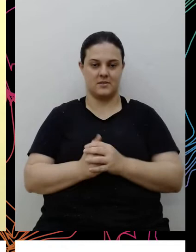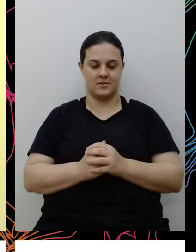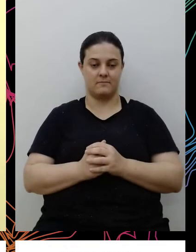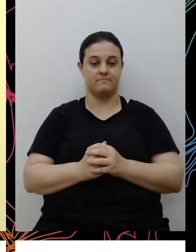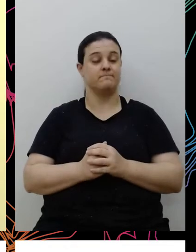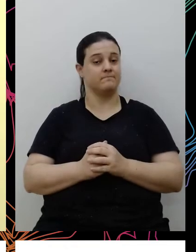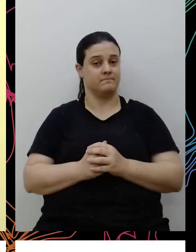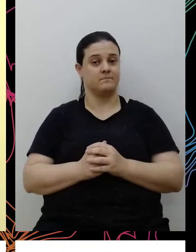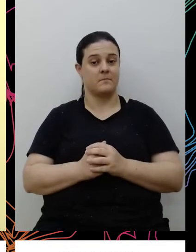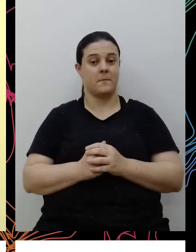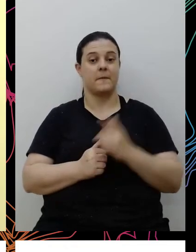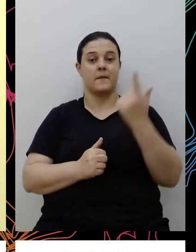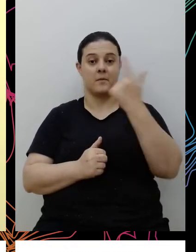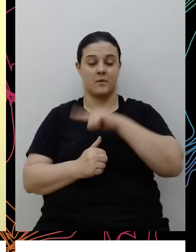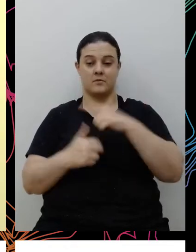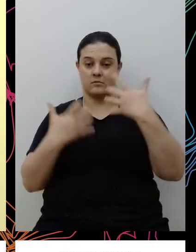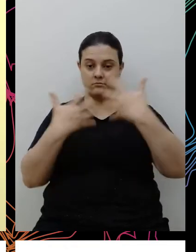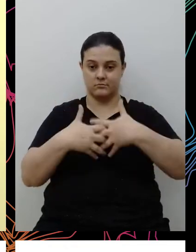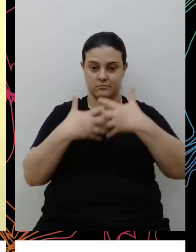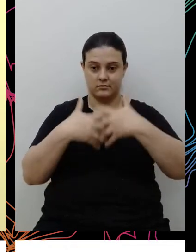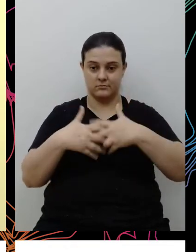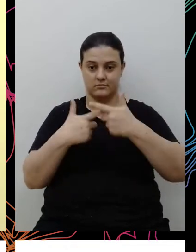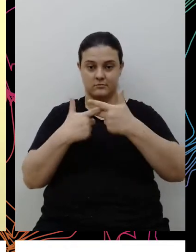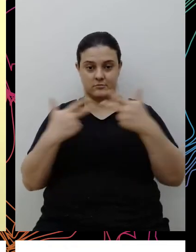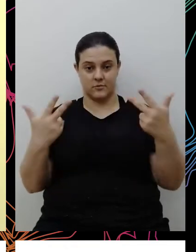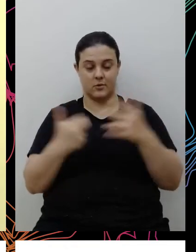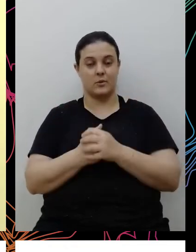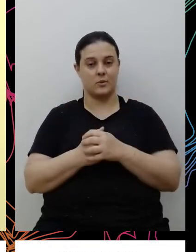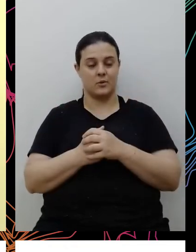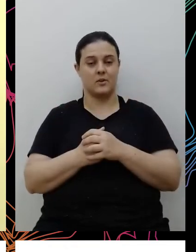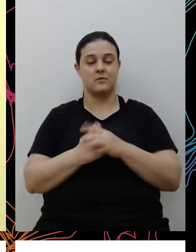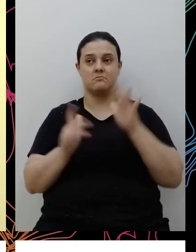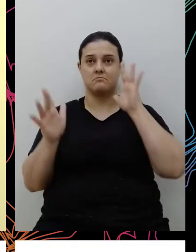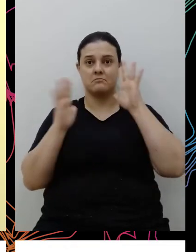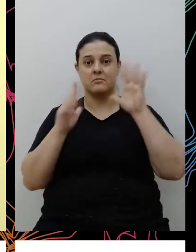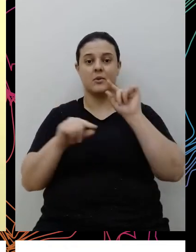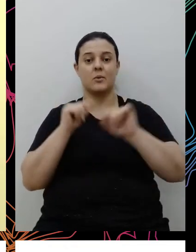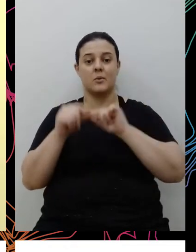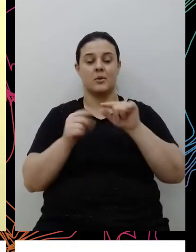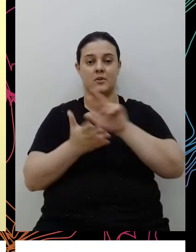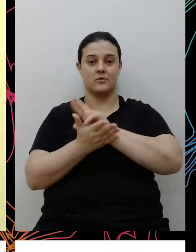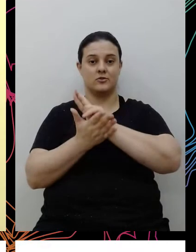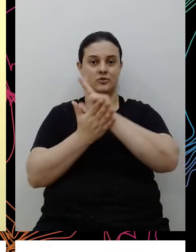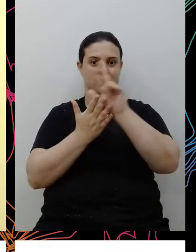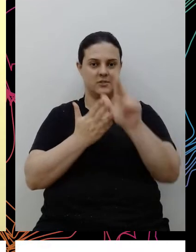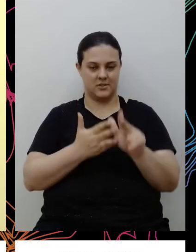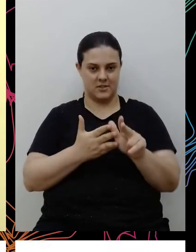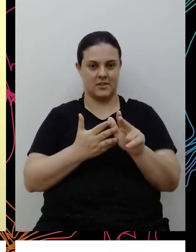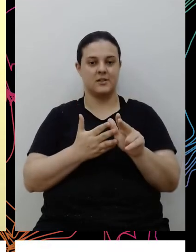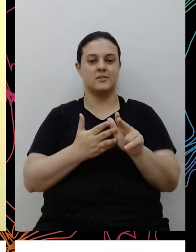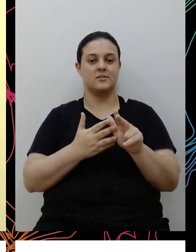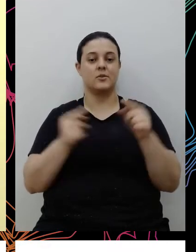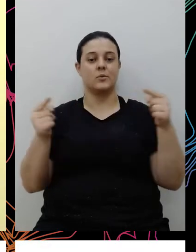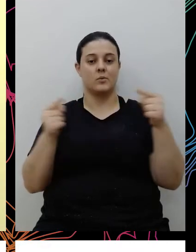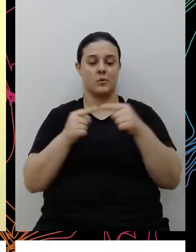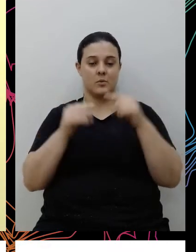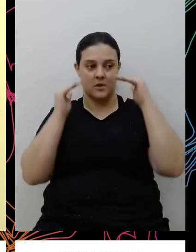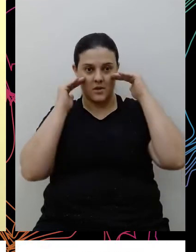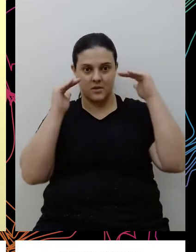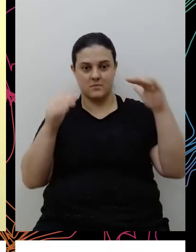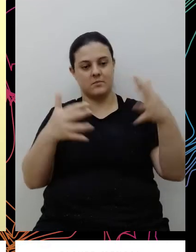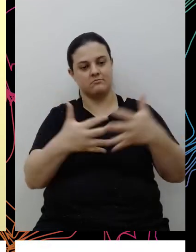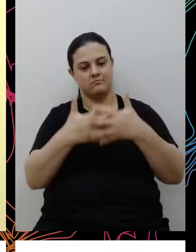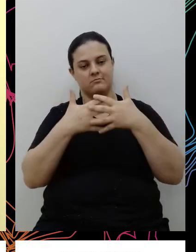ambiente refletor da sociedade, né, que ela possa refletir uma sociedade plural e diversa com base no respeito e no acolhimento,